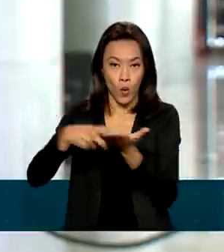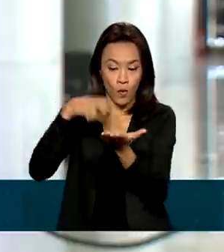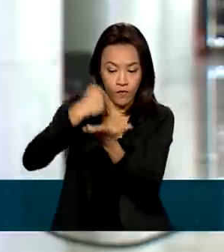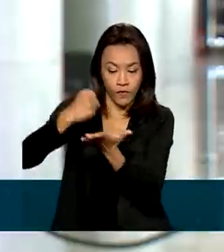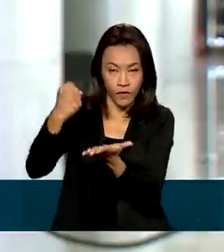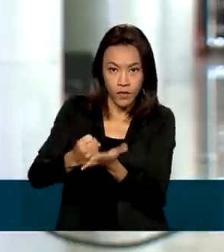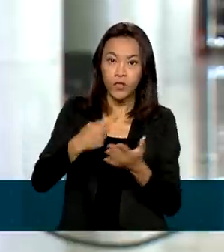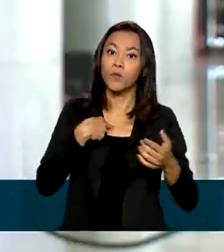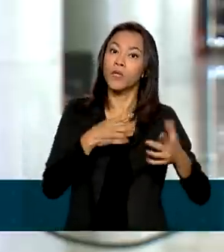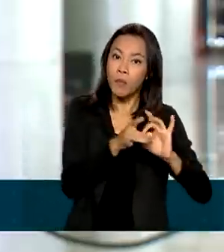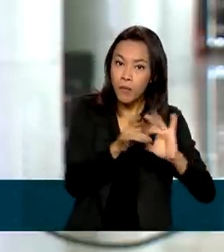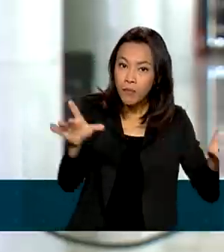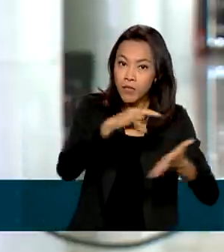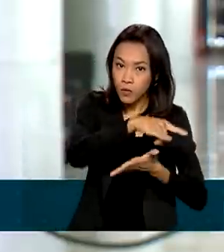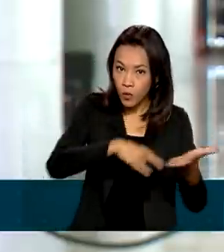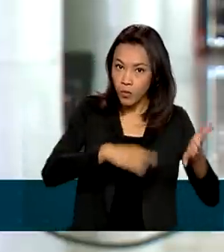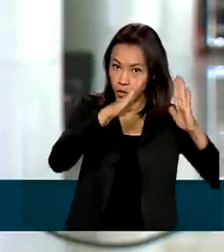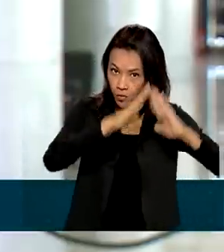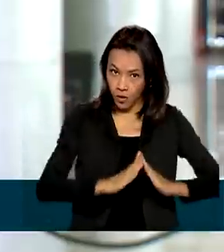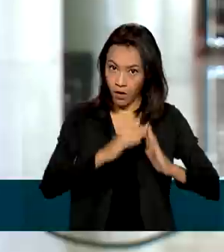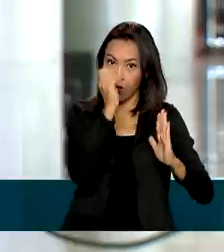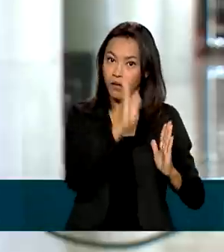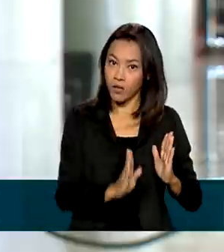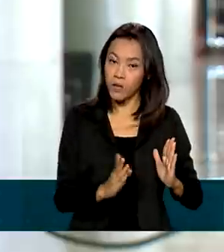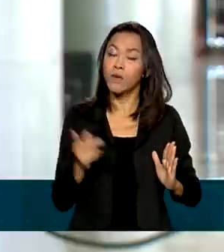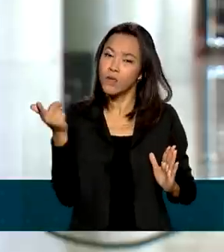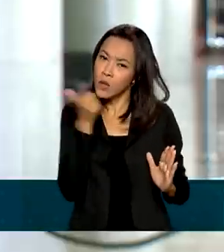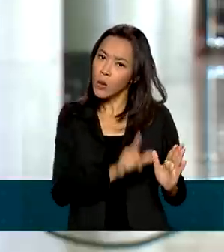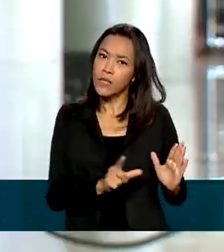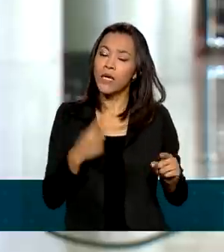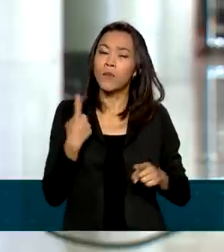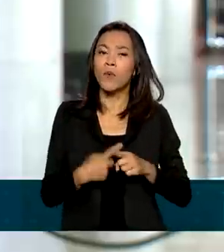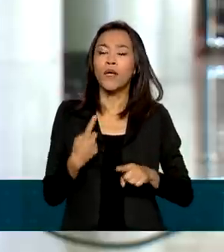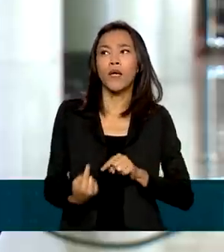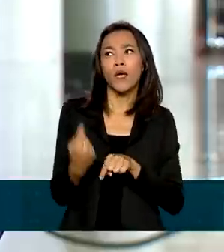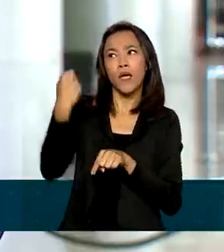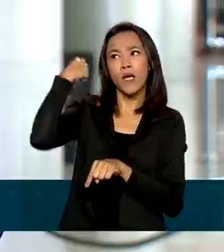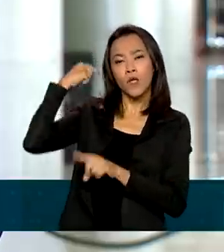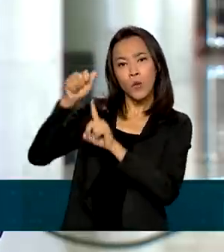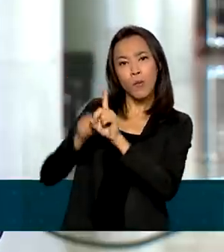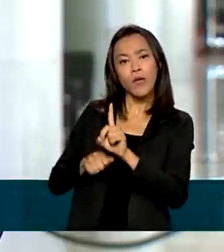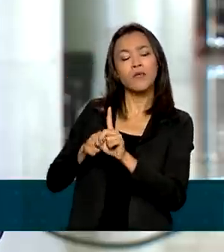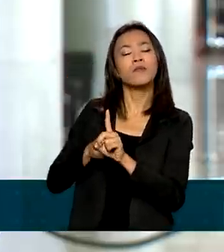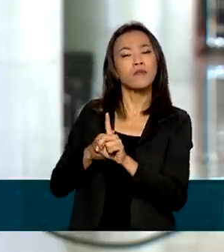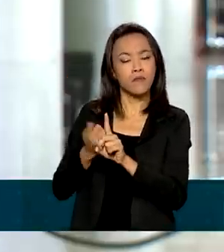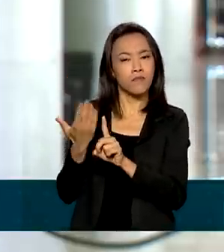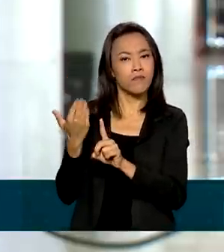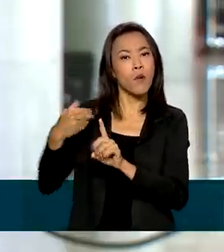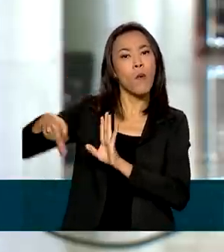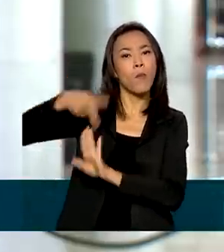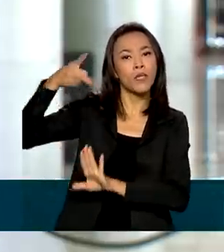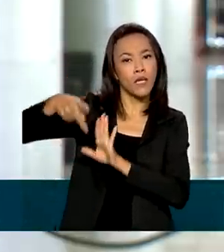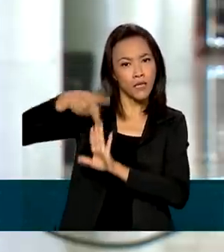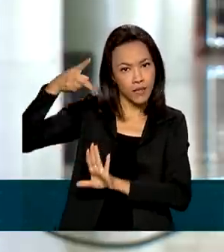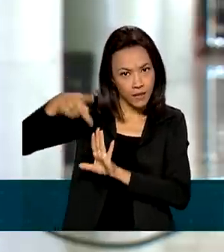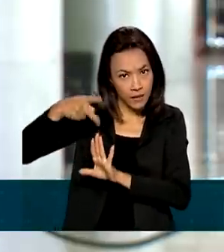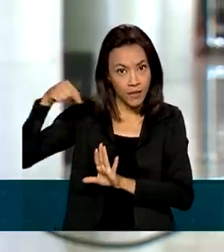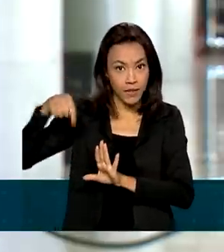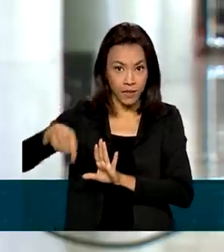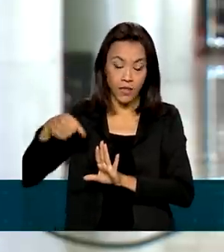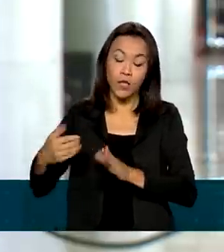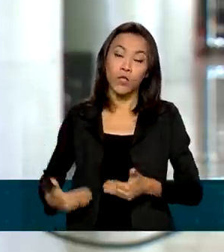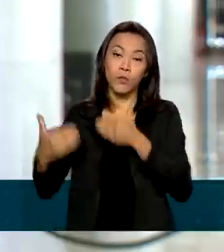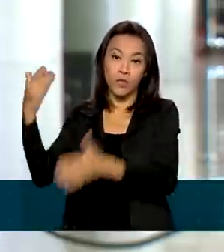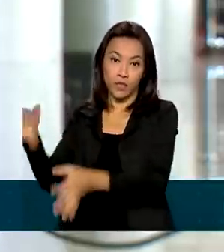residência humanitárias tem sido possível com a publicação no mês passado de uma portaria interministerial do Ministério da